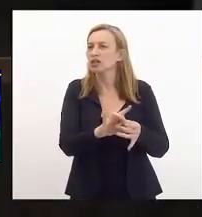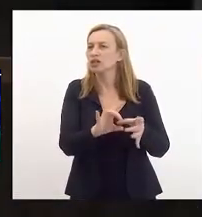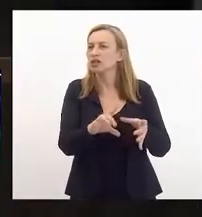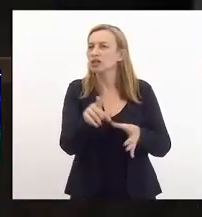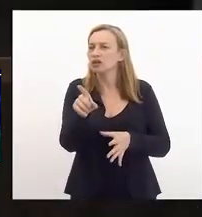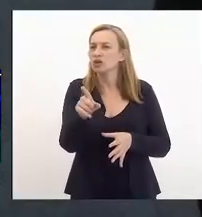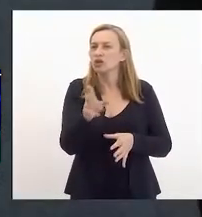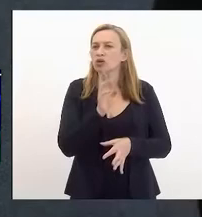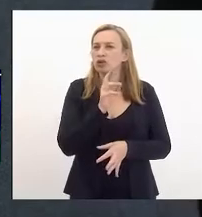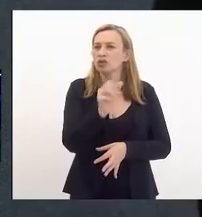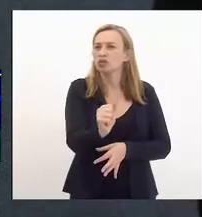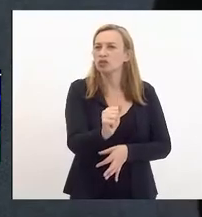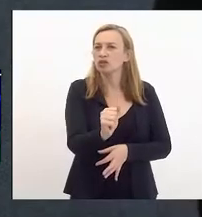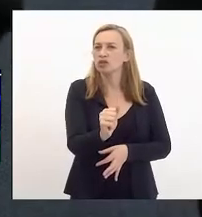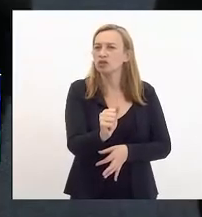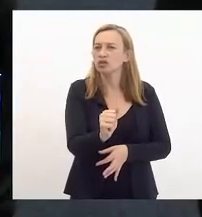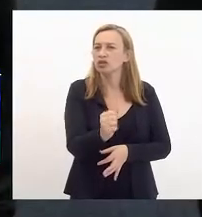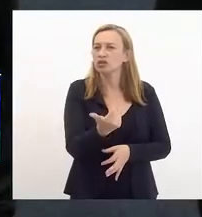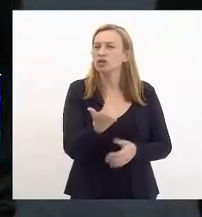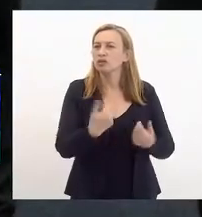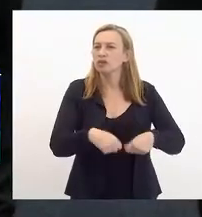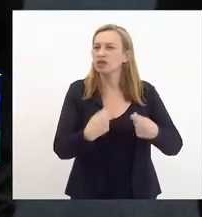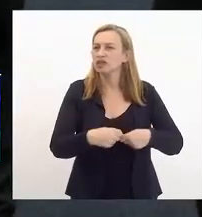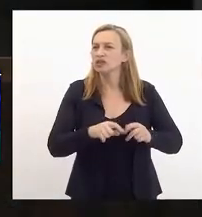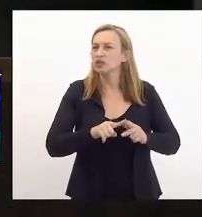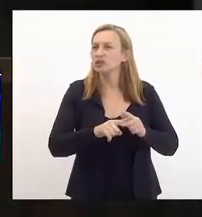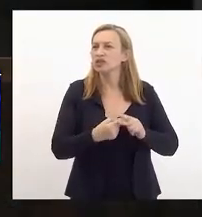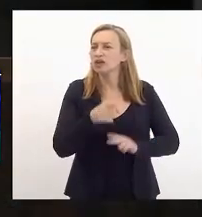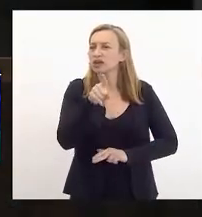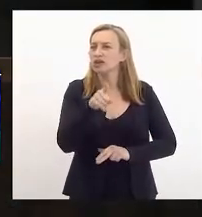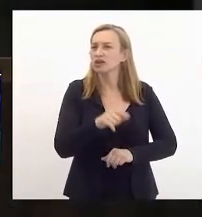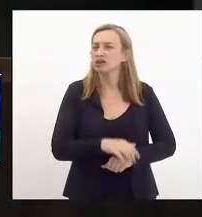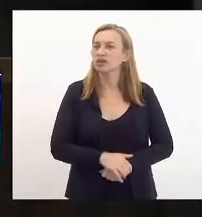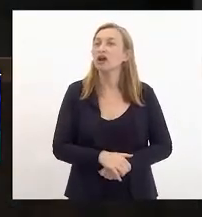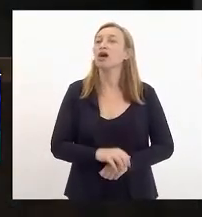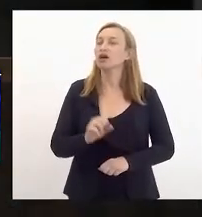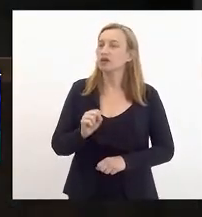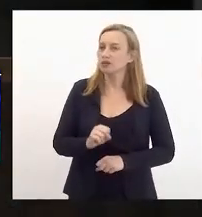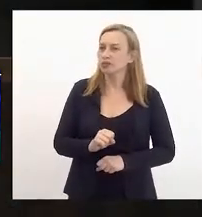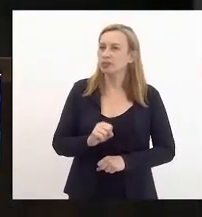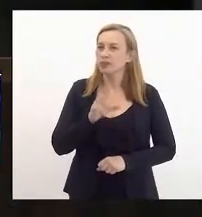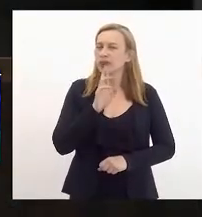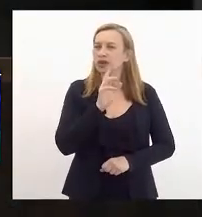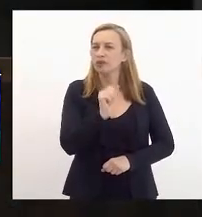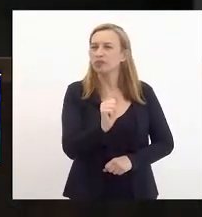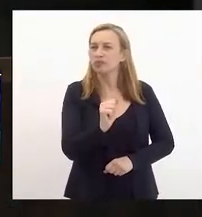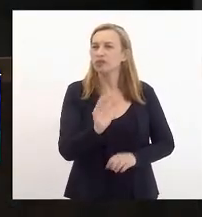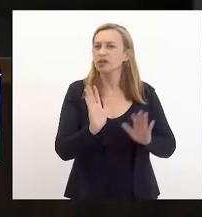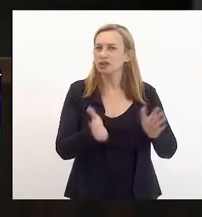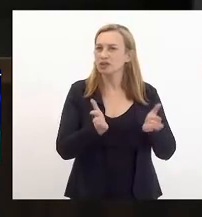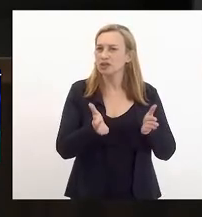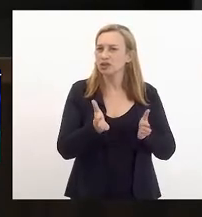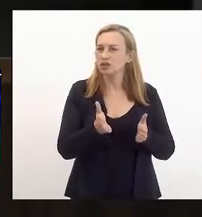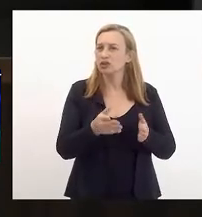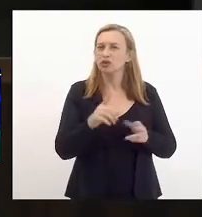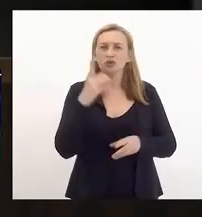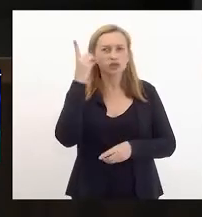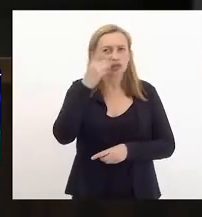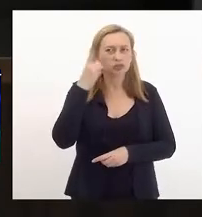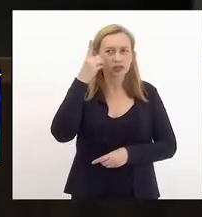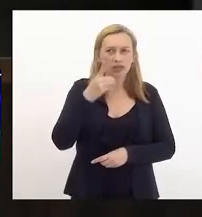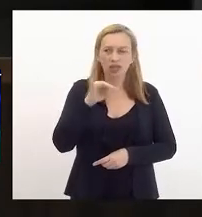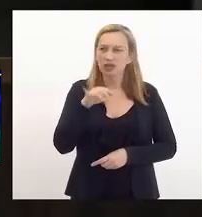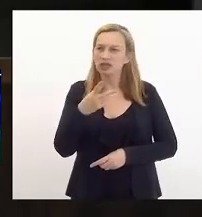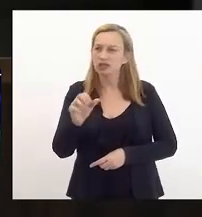Quem? O Rodrigo Gamorim. Então tem que mexer aí no... Ok. É porque quando automaticamente o deputado licenciado